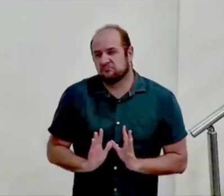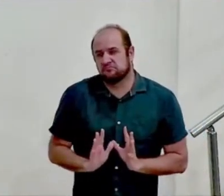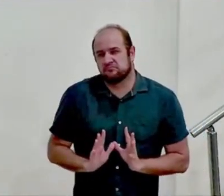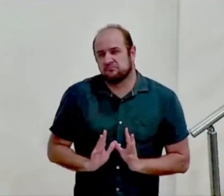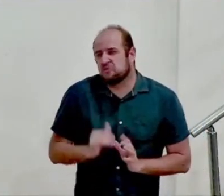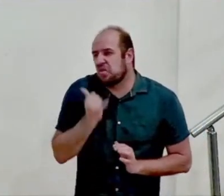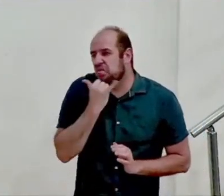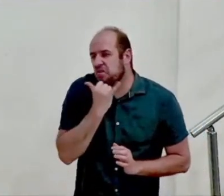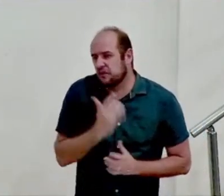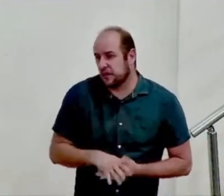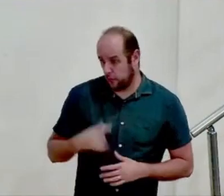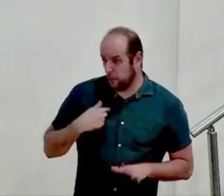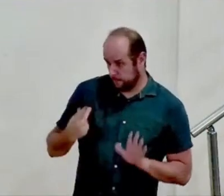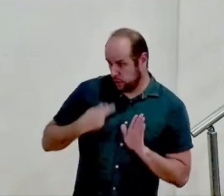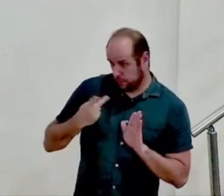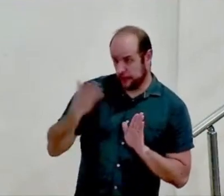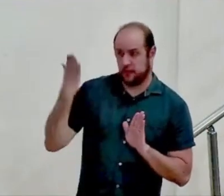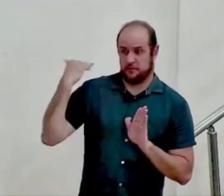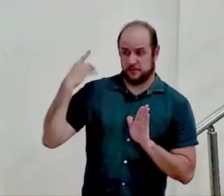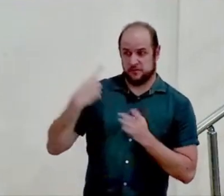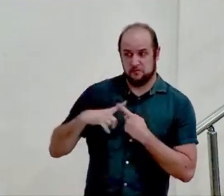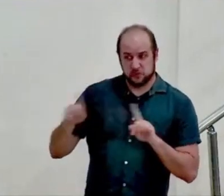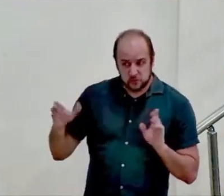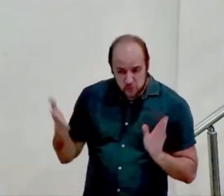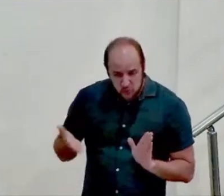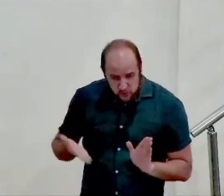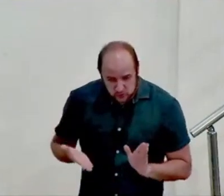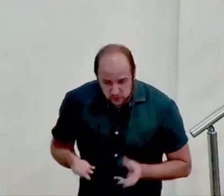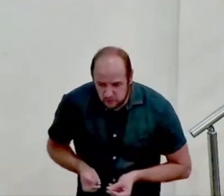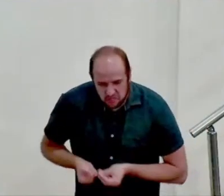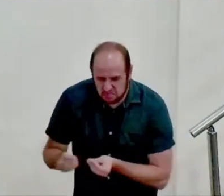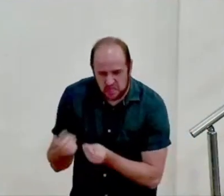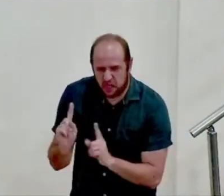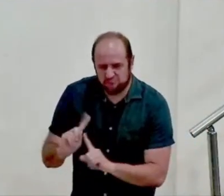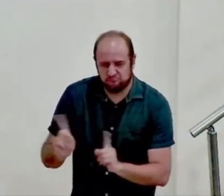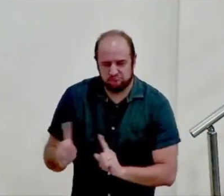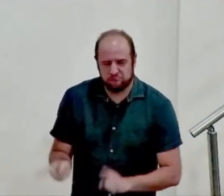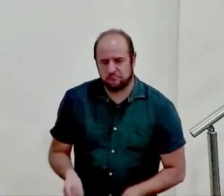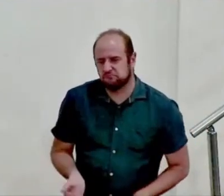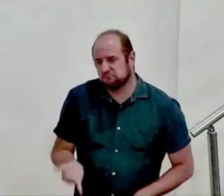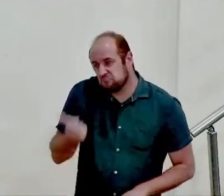tendo prometido essa pessoa fará aquilo que prometeu